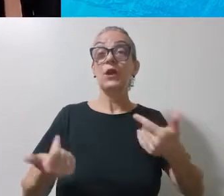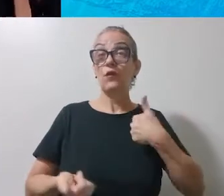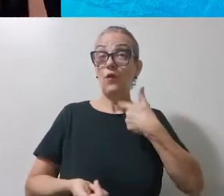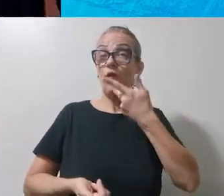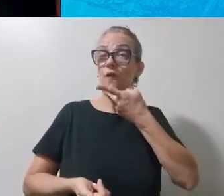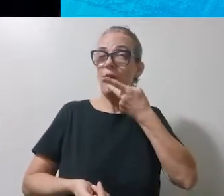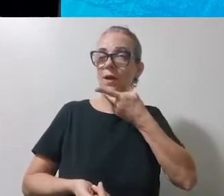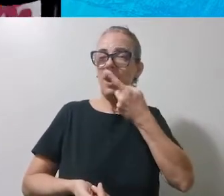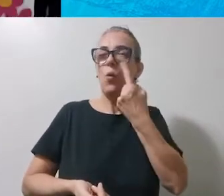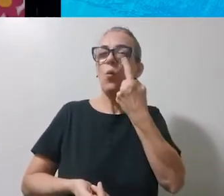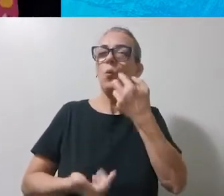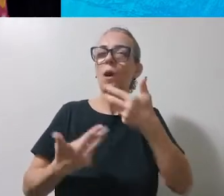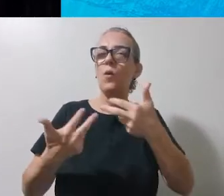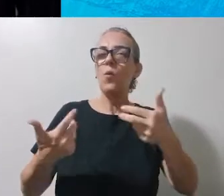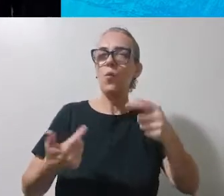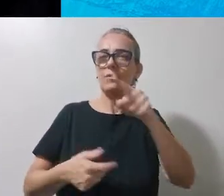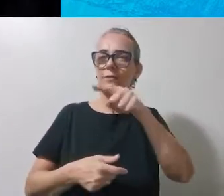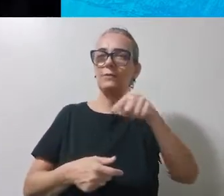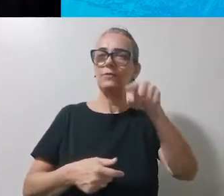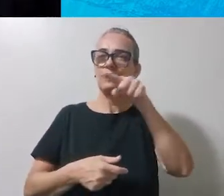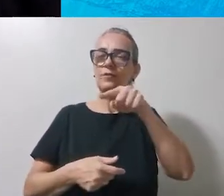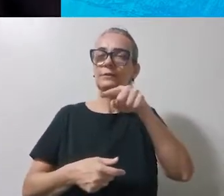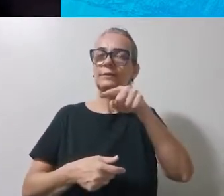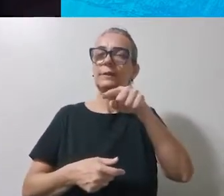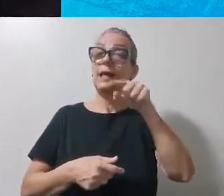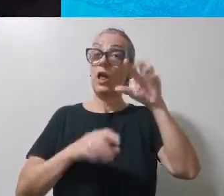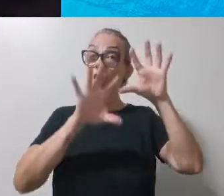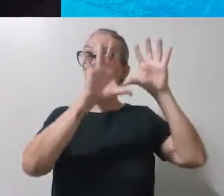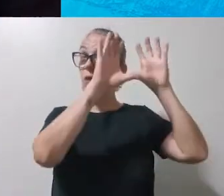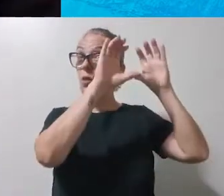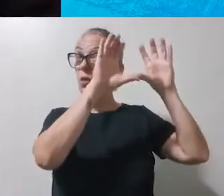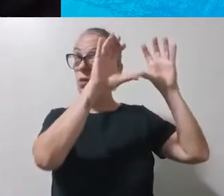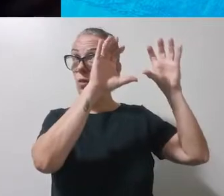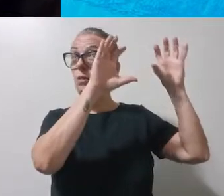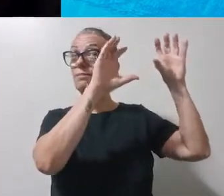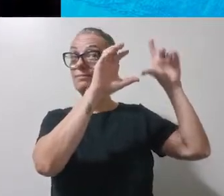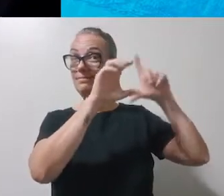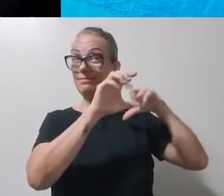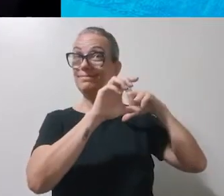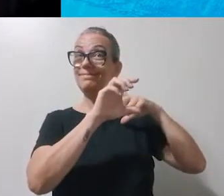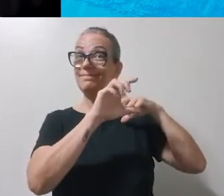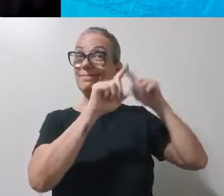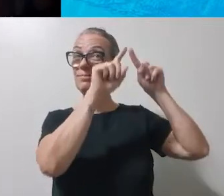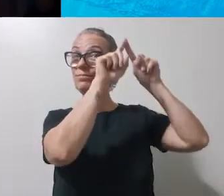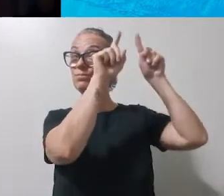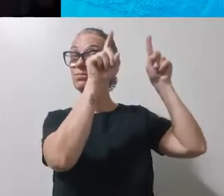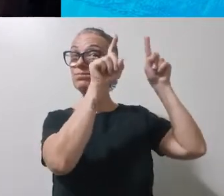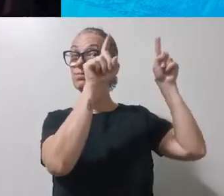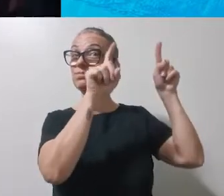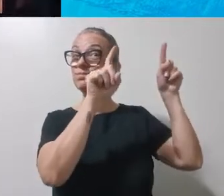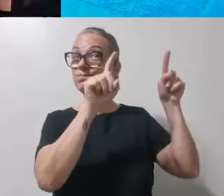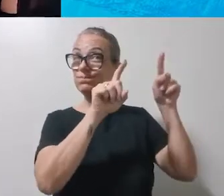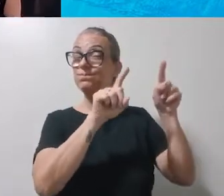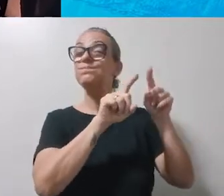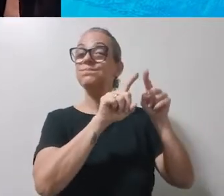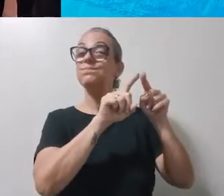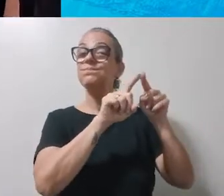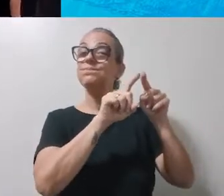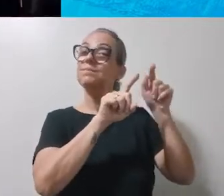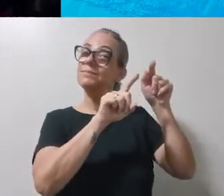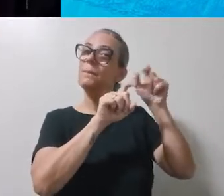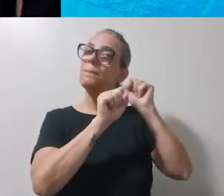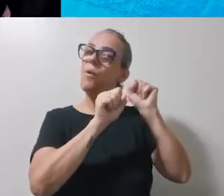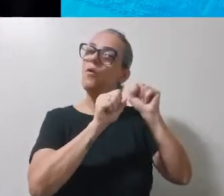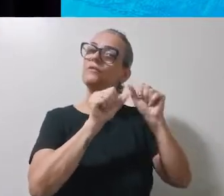pra vocês. Essas nuvens estão aqui. E nós podemos fazer lindos desenhos nessas